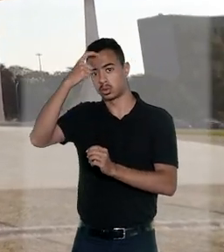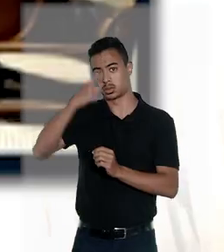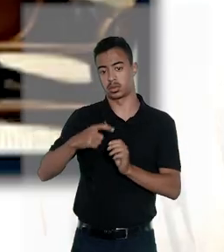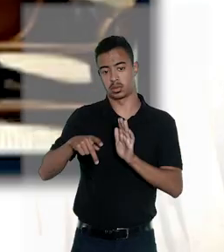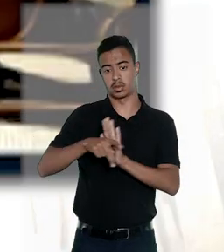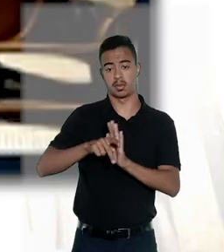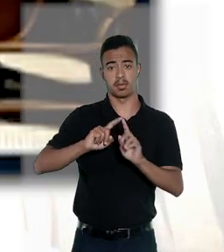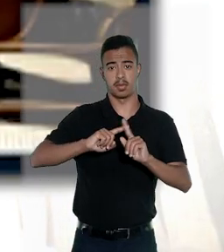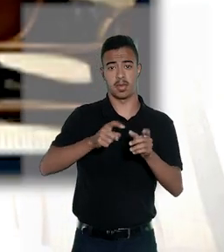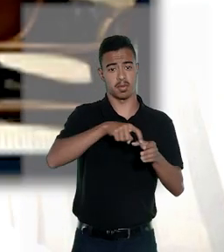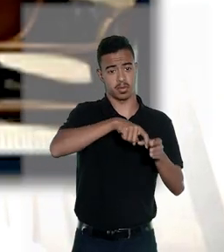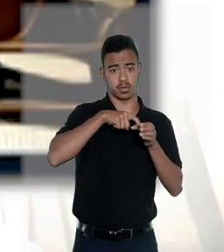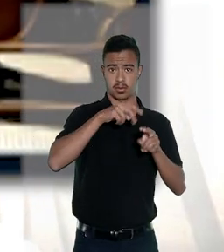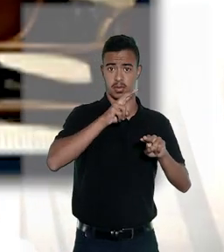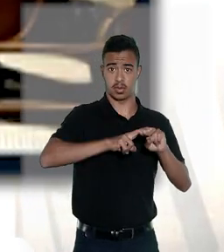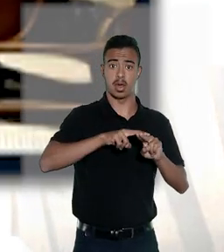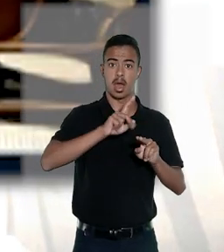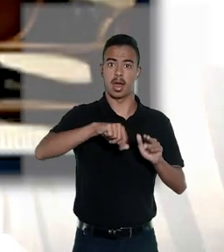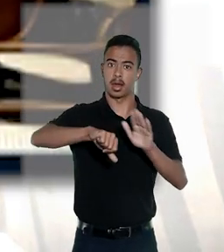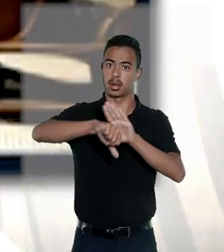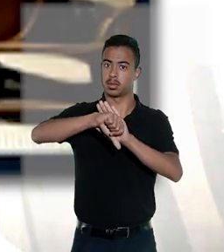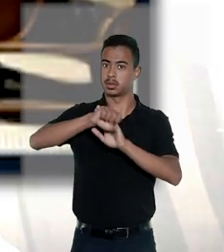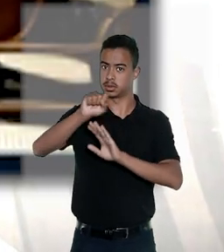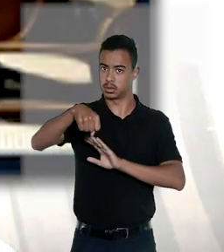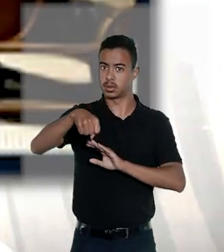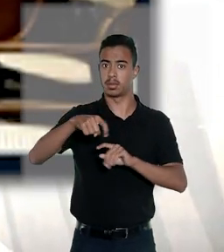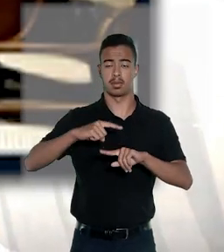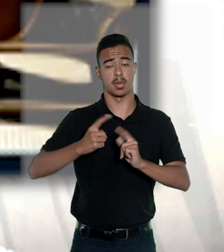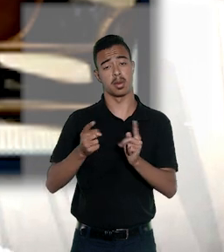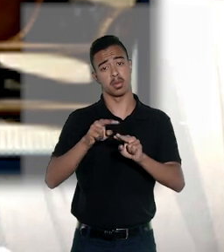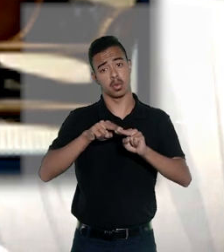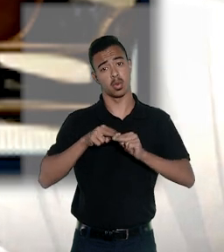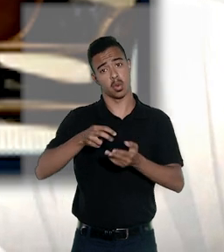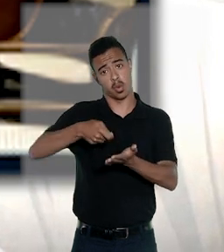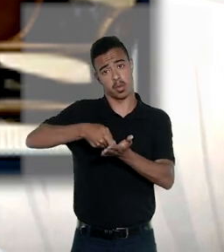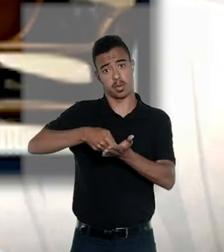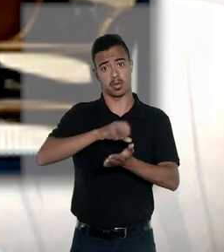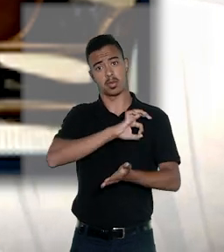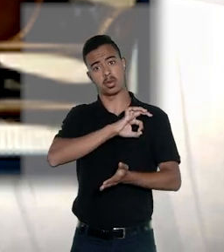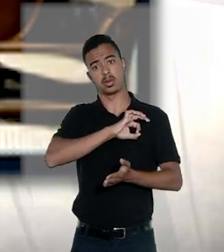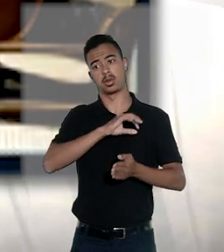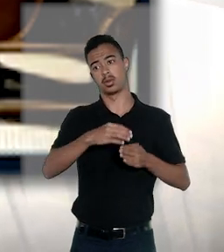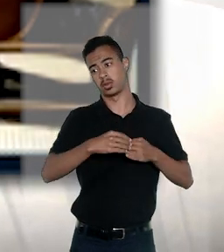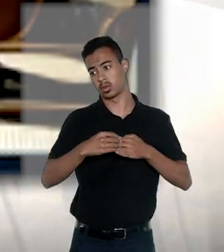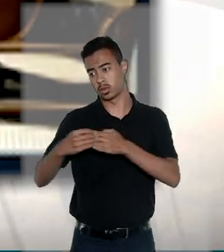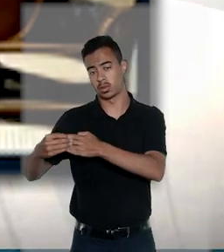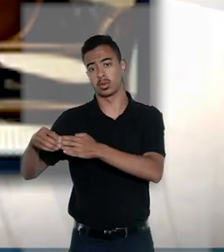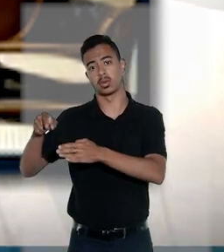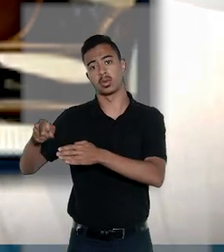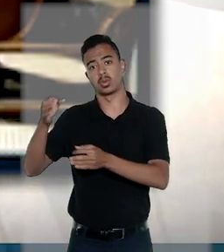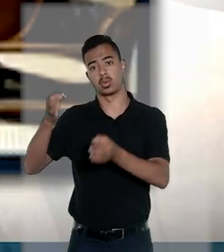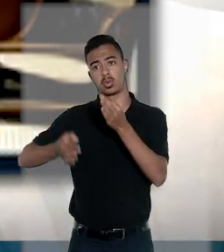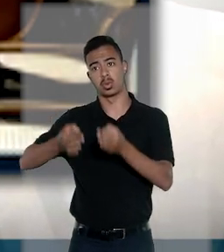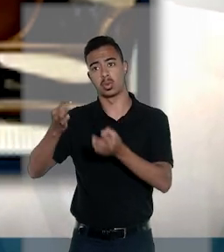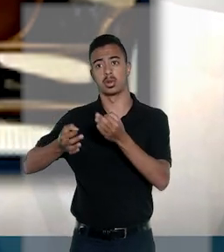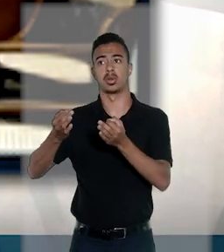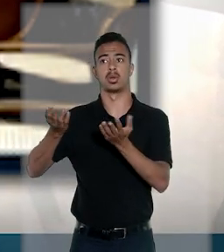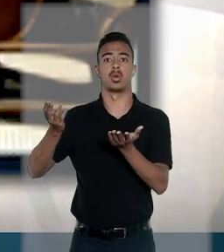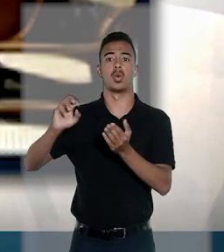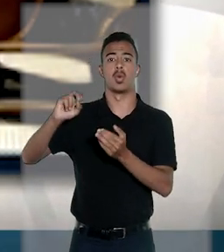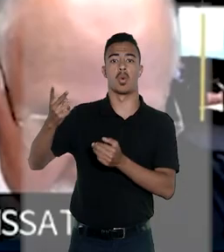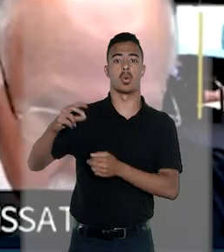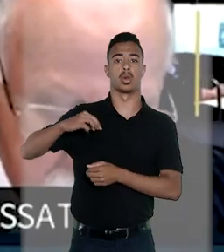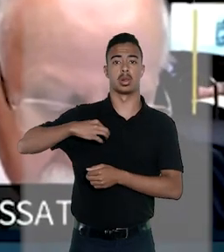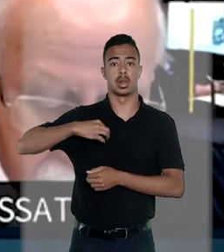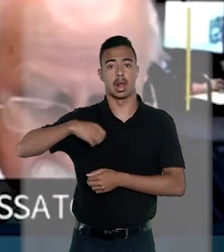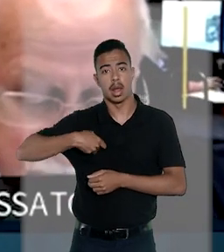pessoal. Apesar de não ser punível com prisão, é crime e, por essa razão, é obrigação do policial conduzir o autor do fato ao juízo